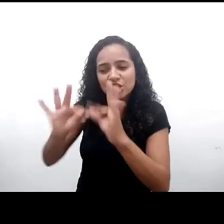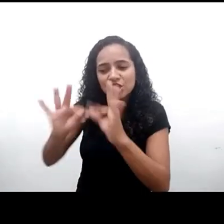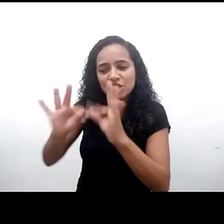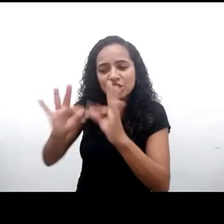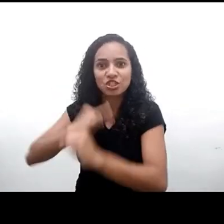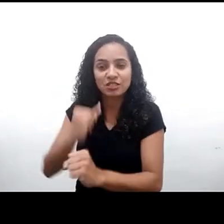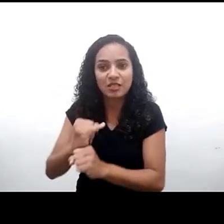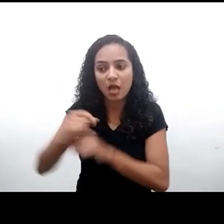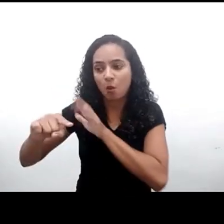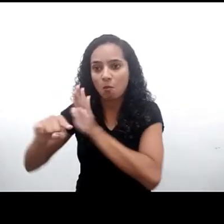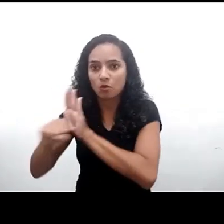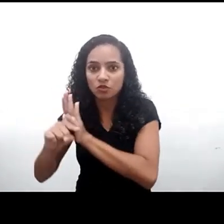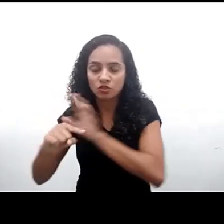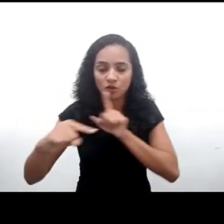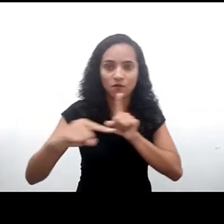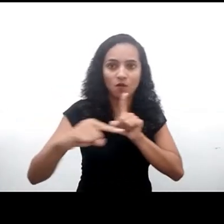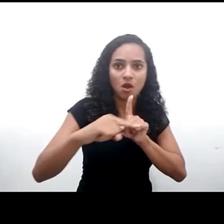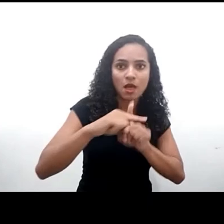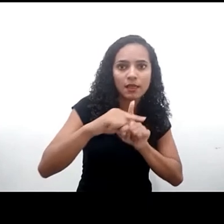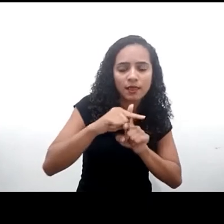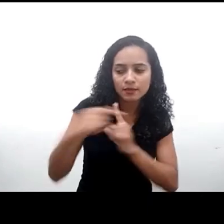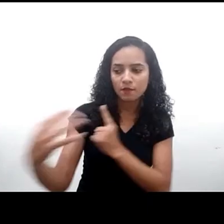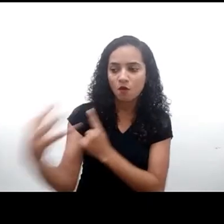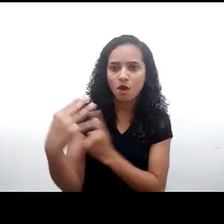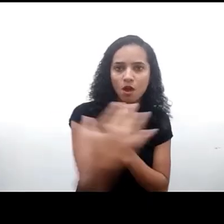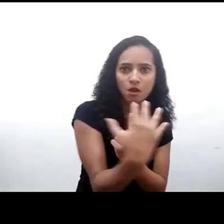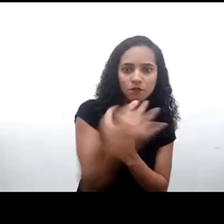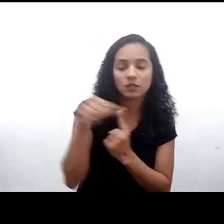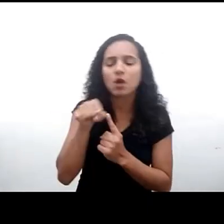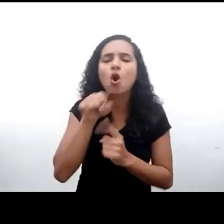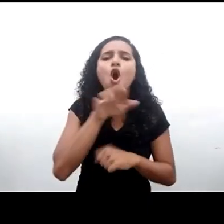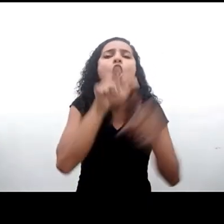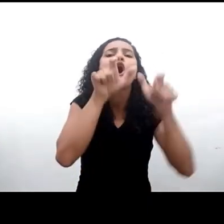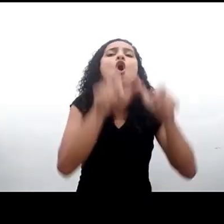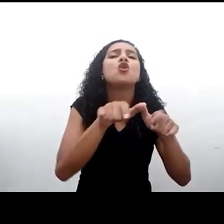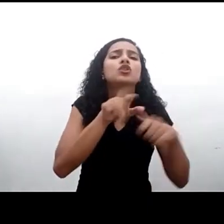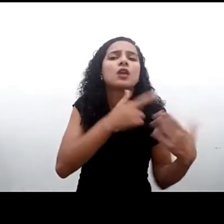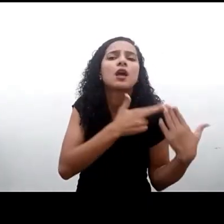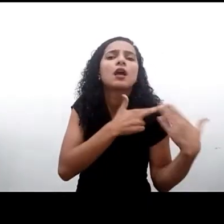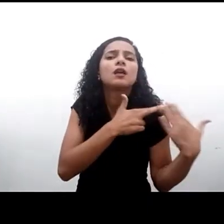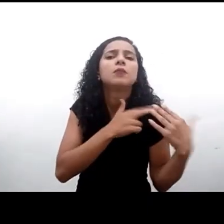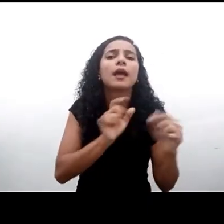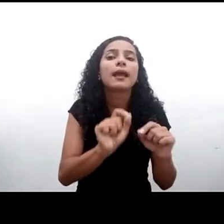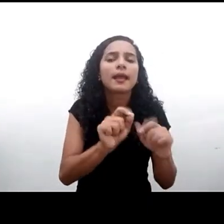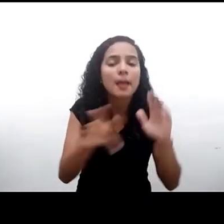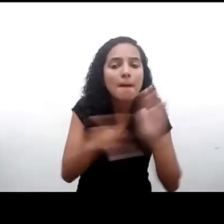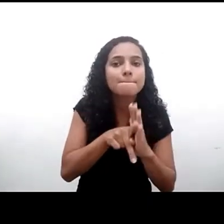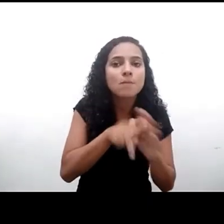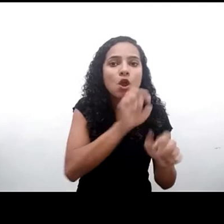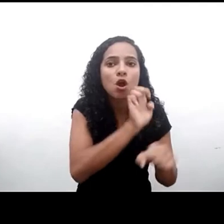comitê as resolve colocando claramente onde estão as responsabilidades que são estatais e